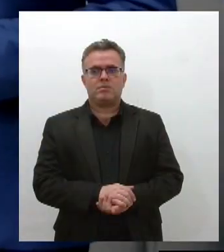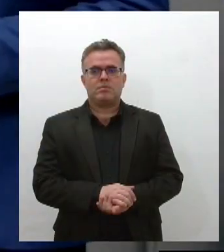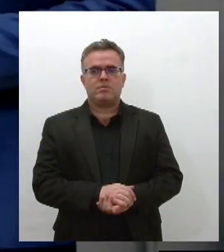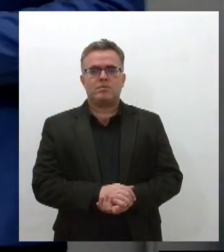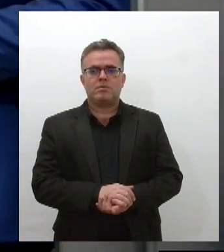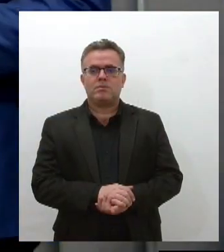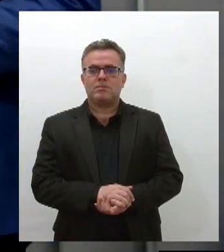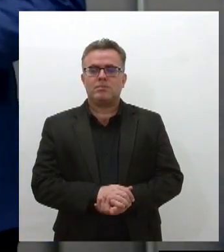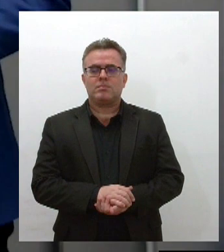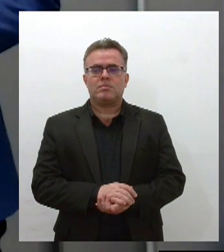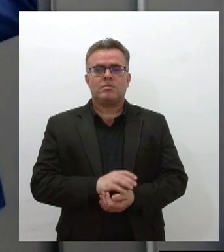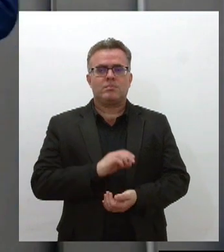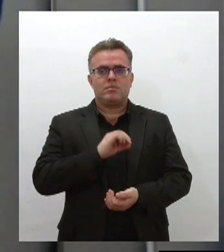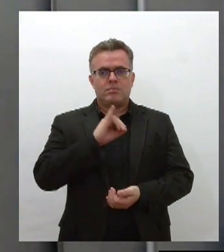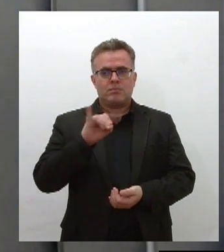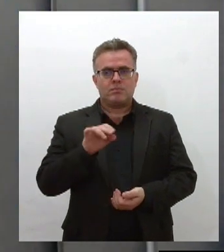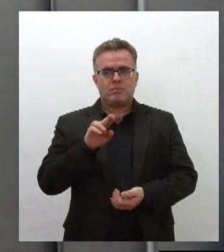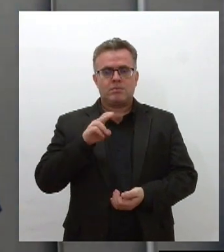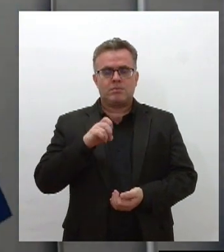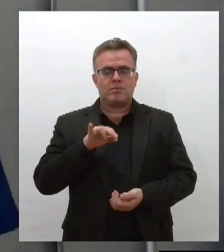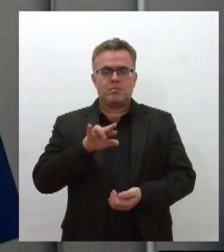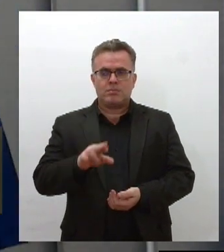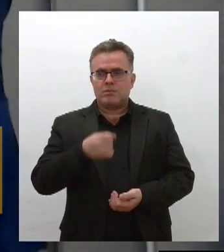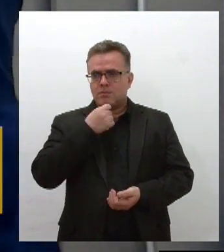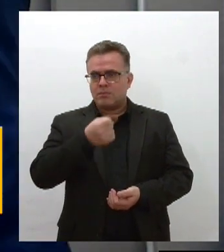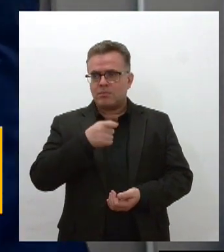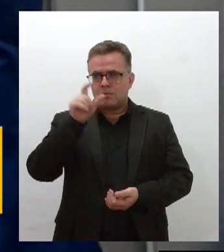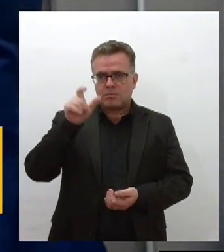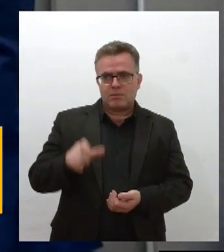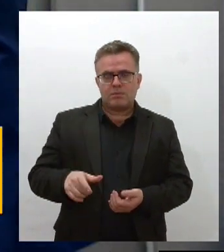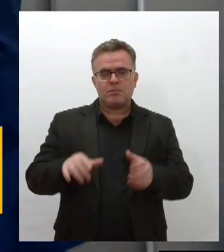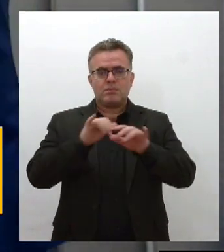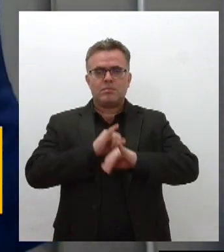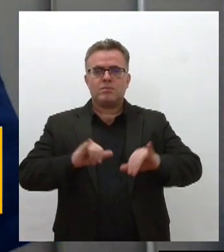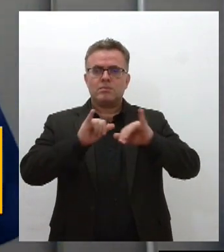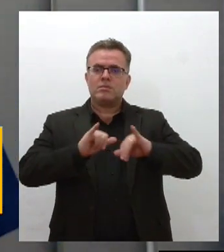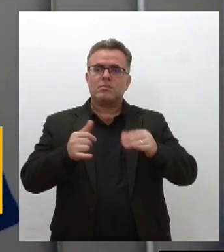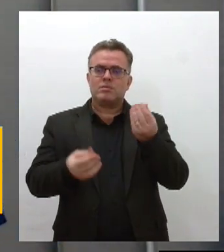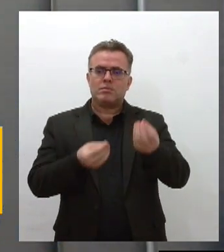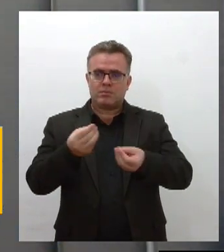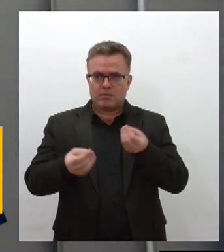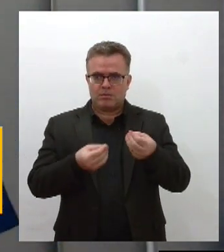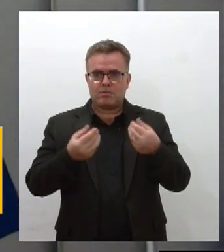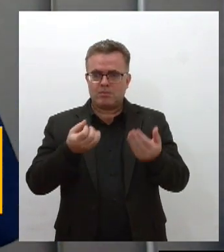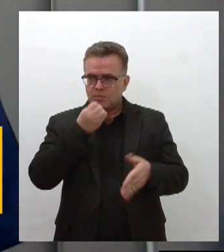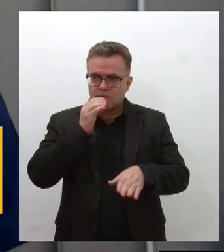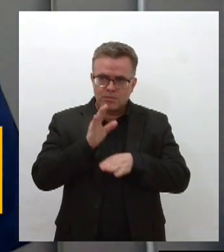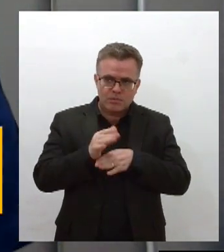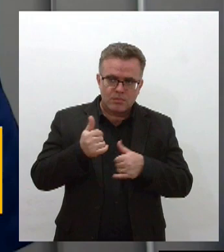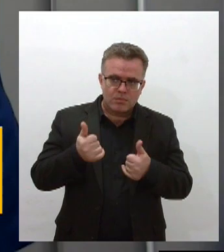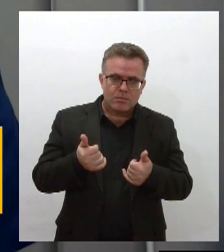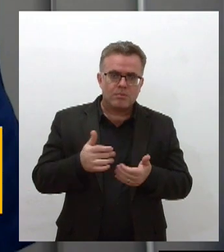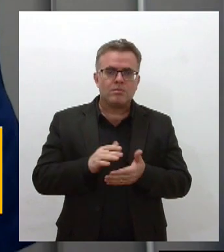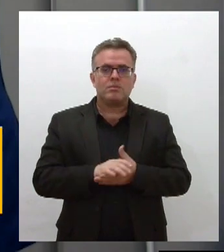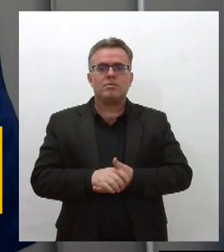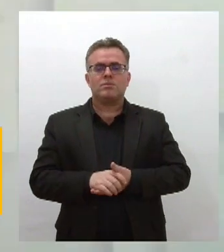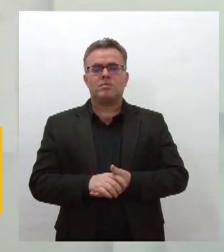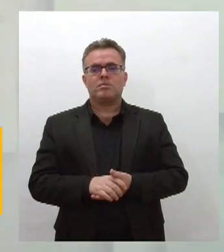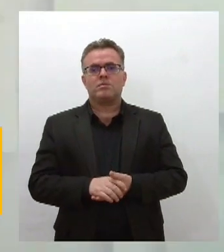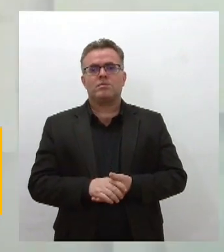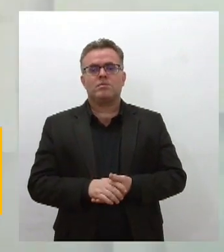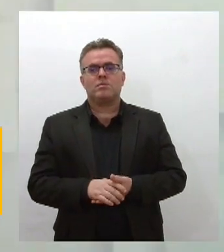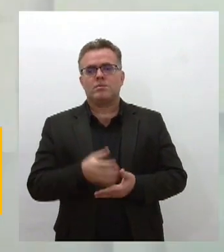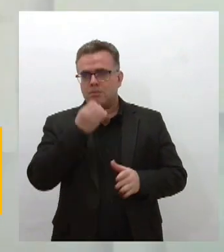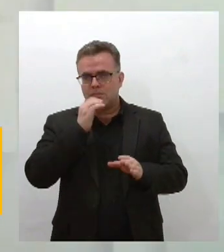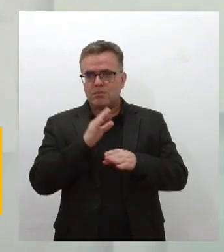Júnior Matos, jornalista da agência, já está aqui conosco e vai passar as informações para a gente. Boa tarde, Júnior, é com você. Muito boa tarde,